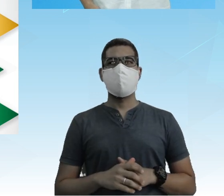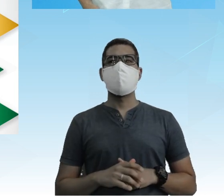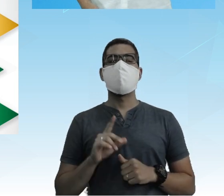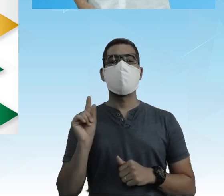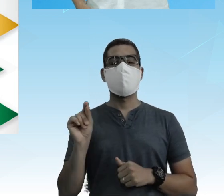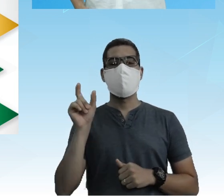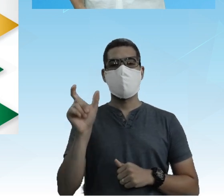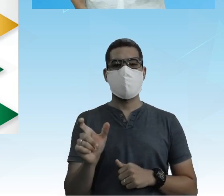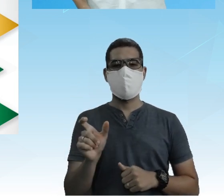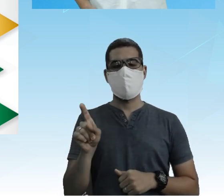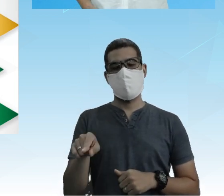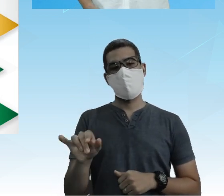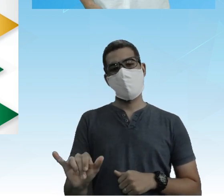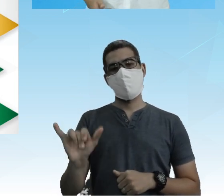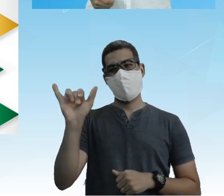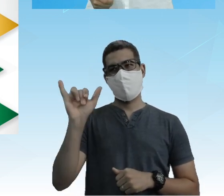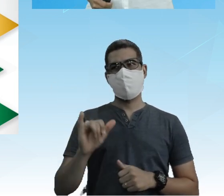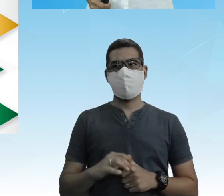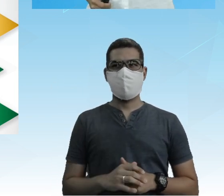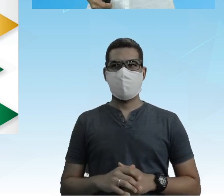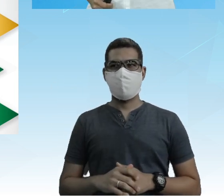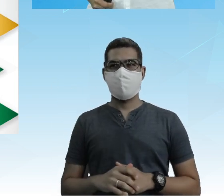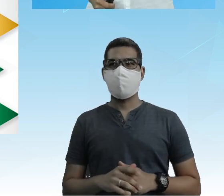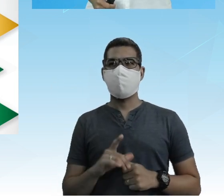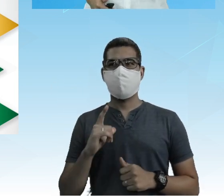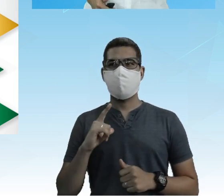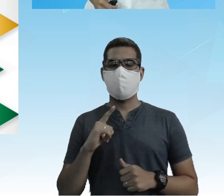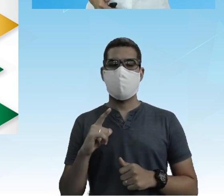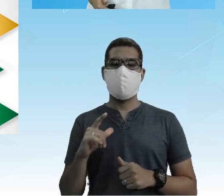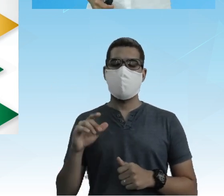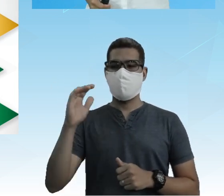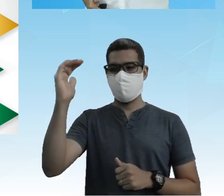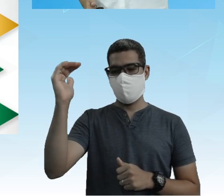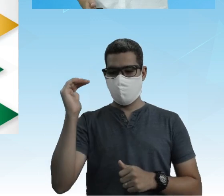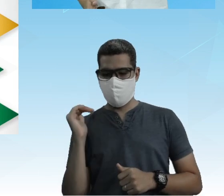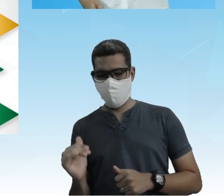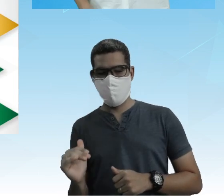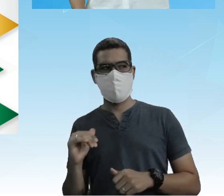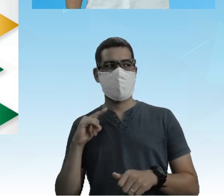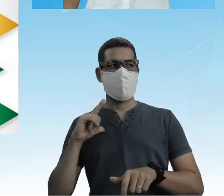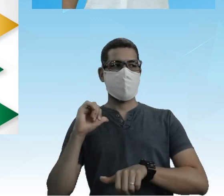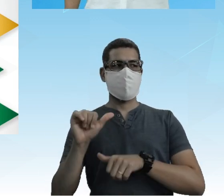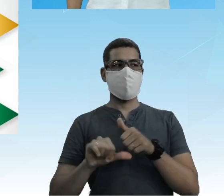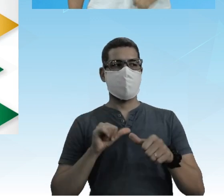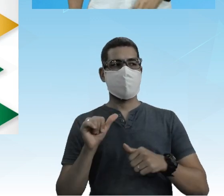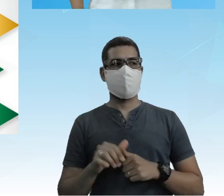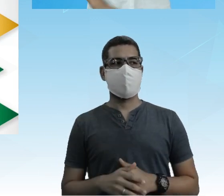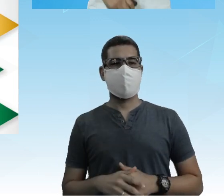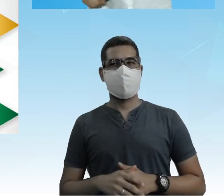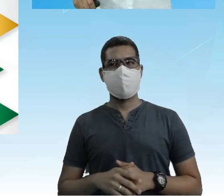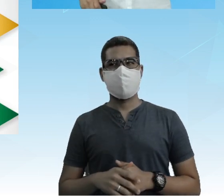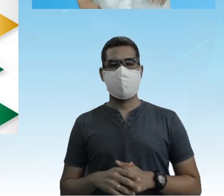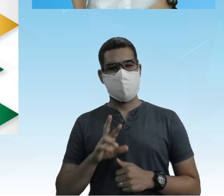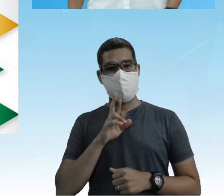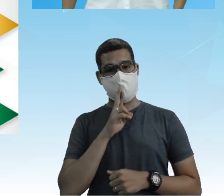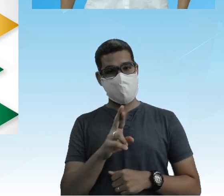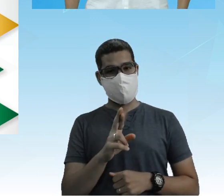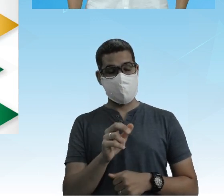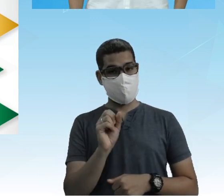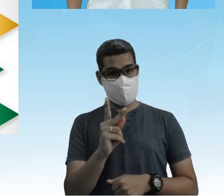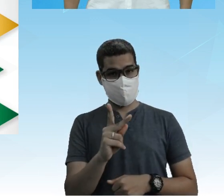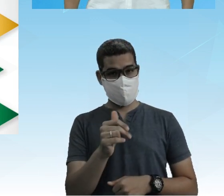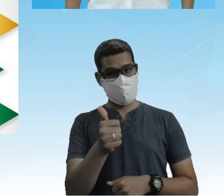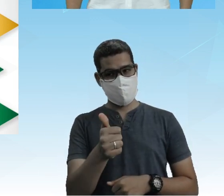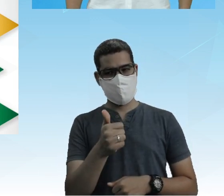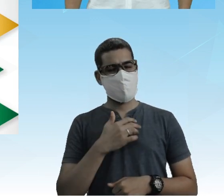esse? É o Y, tá? Porque ele vem De cima para baixo E ela muda a posição Fechou? Respondido? Tranquilo?